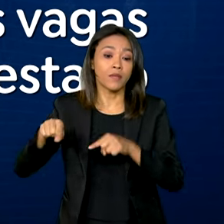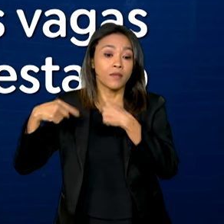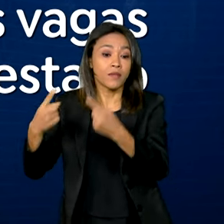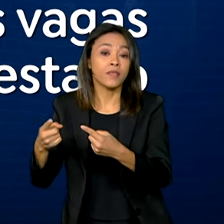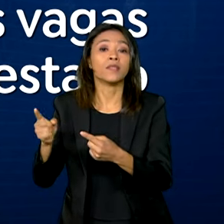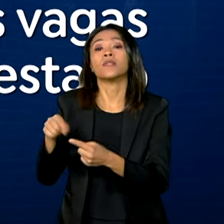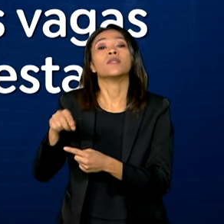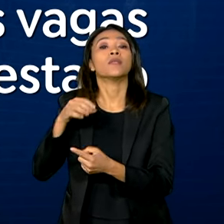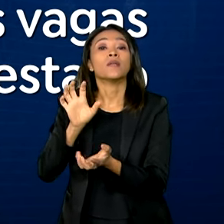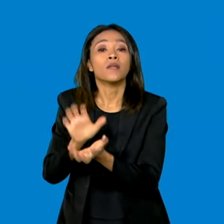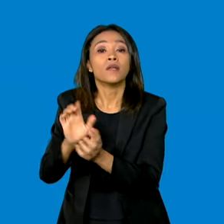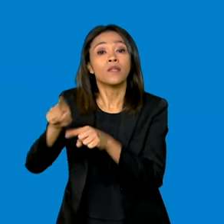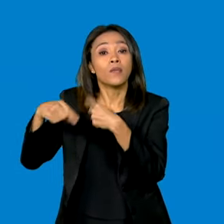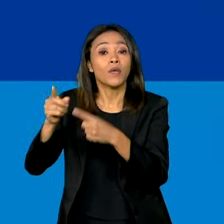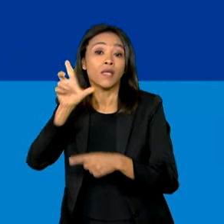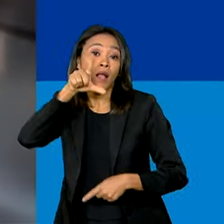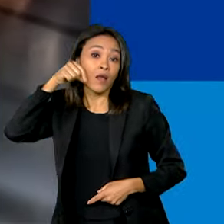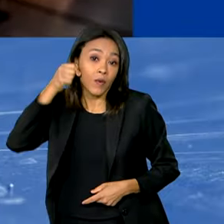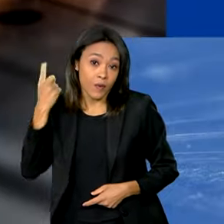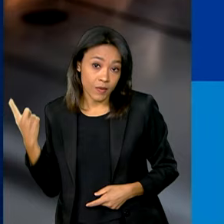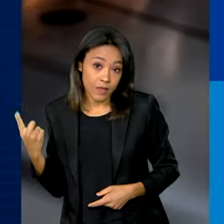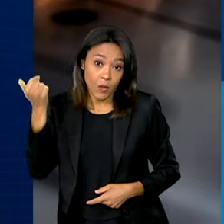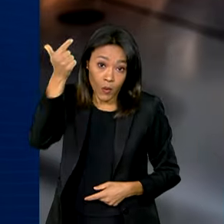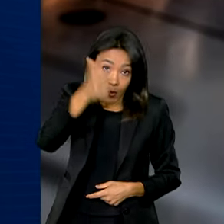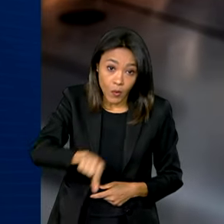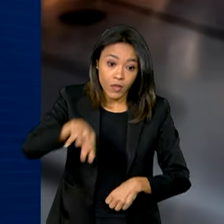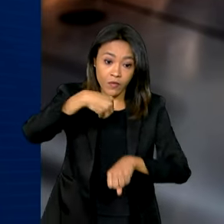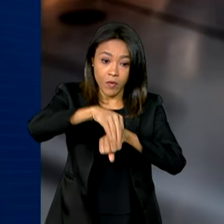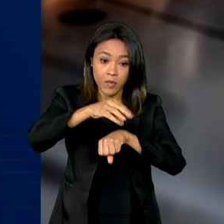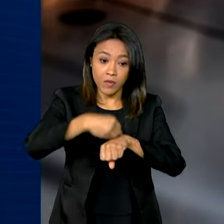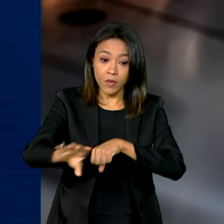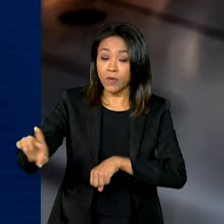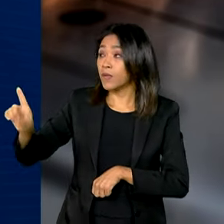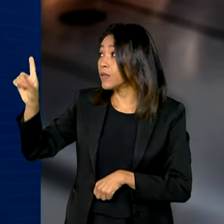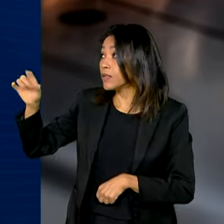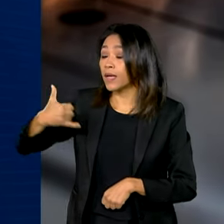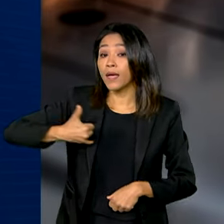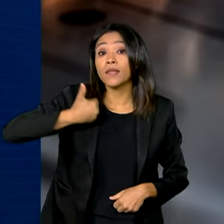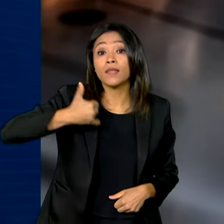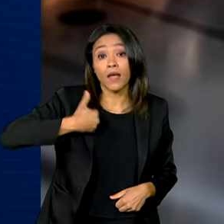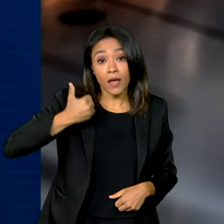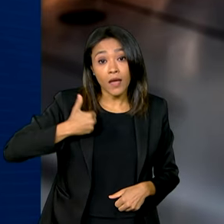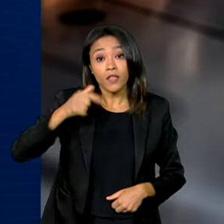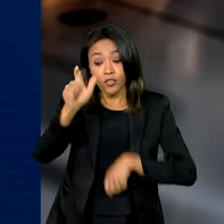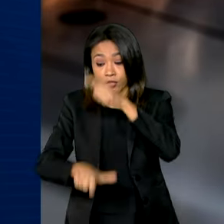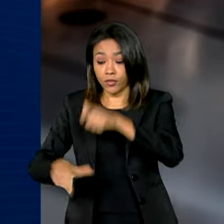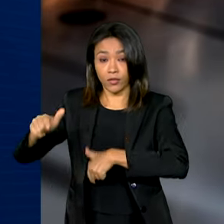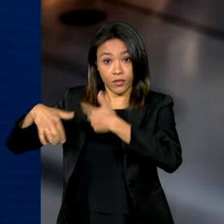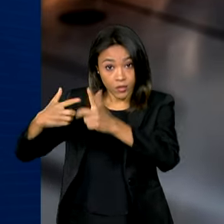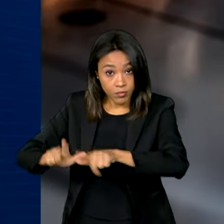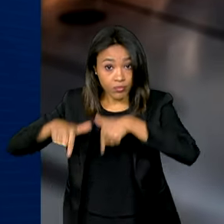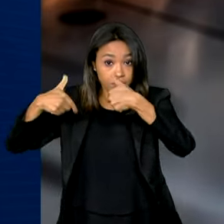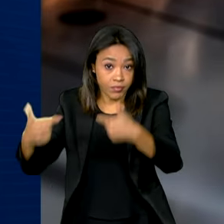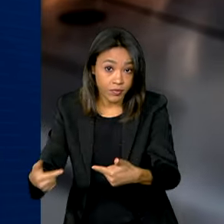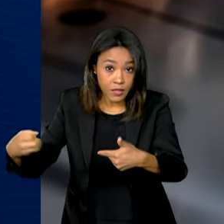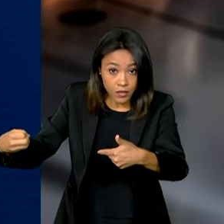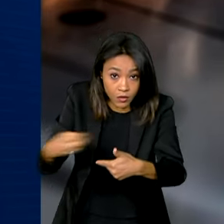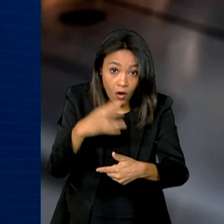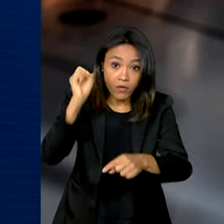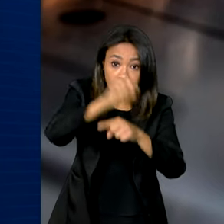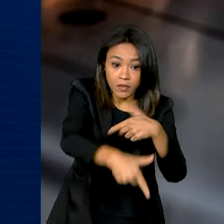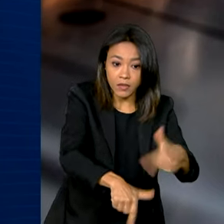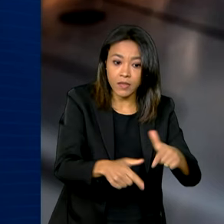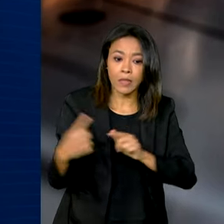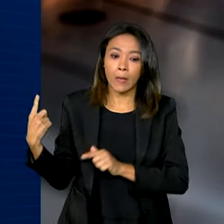Pernambuco e Alagoas. Outro dado a ser destacado é a idade dos trabalhadores que ocuparam essas novas vagas. O